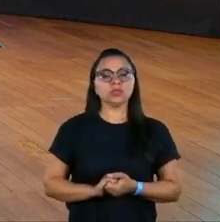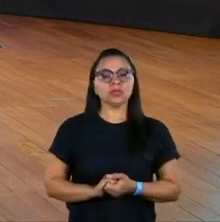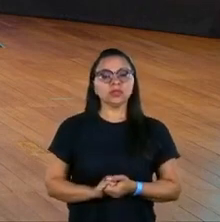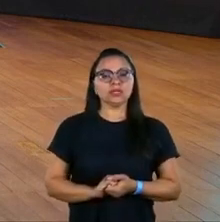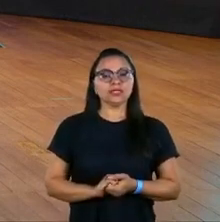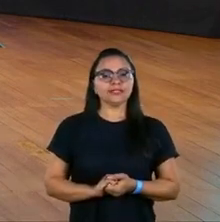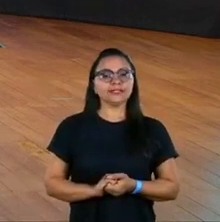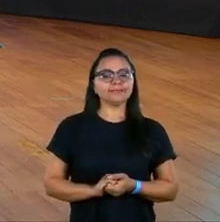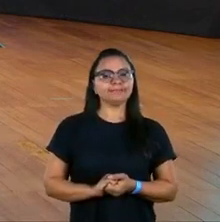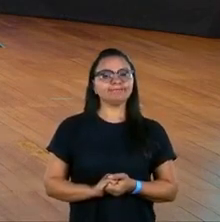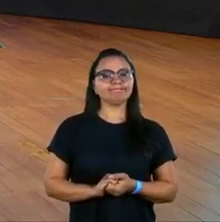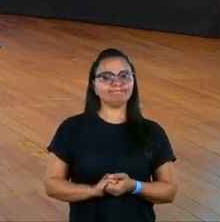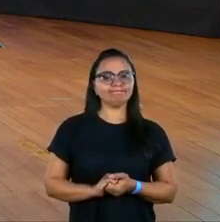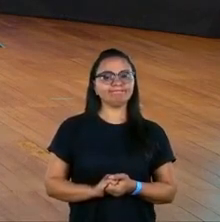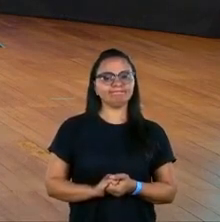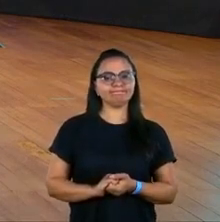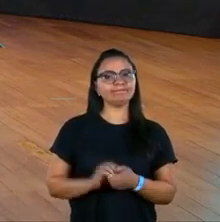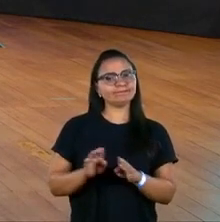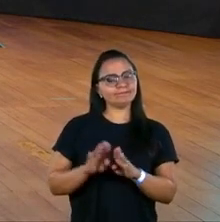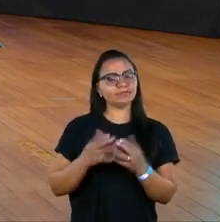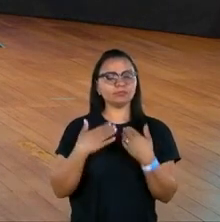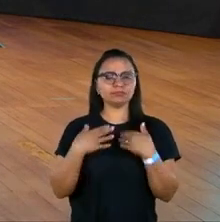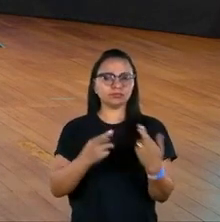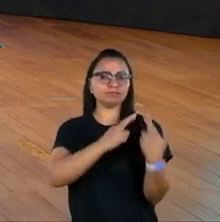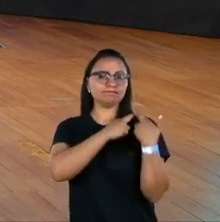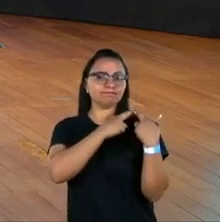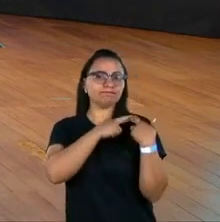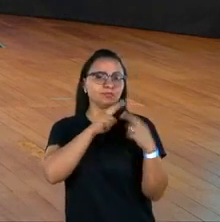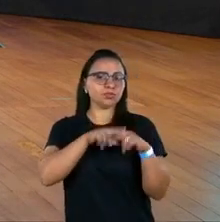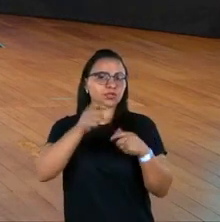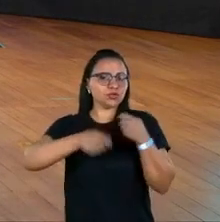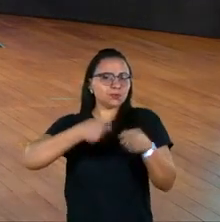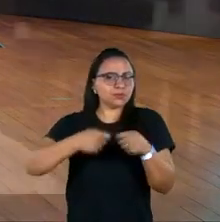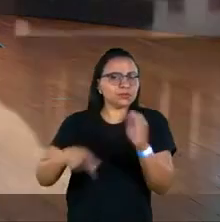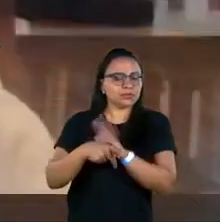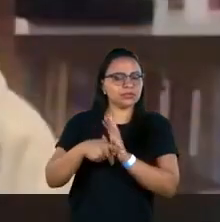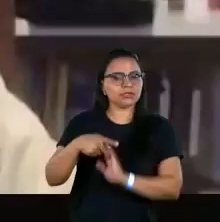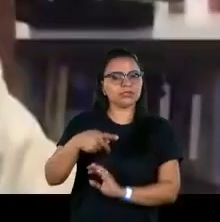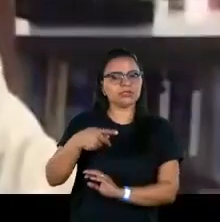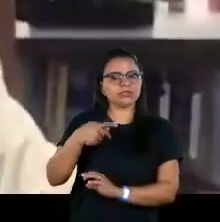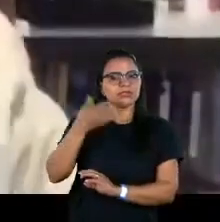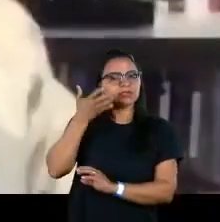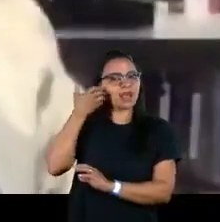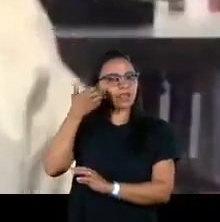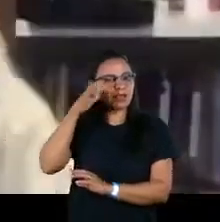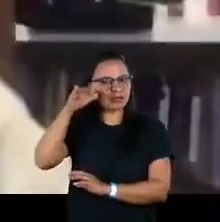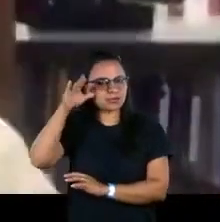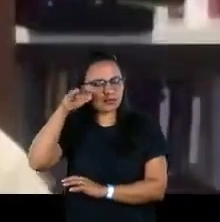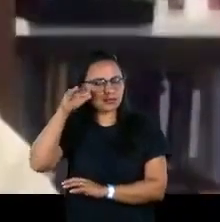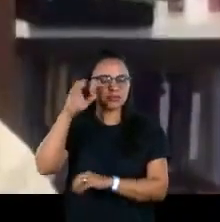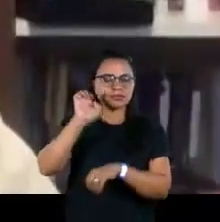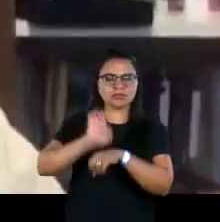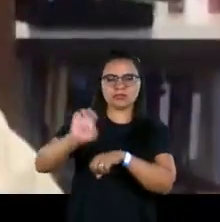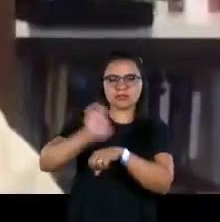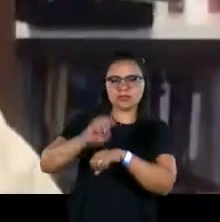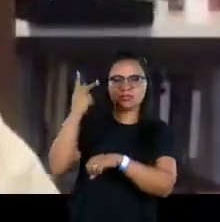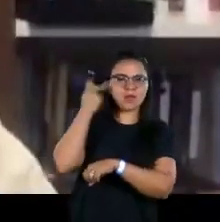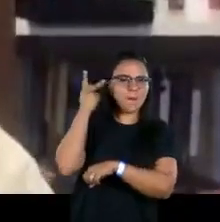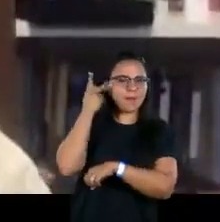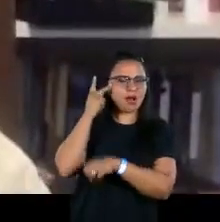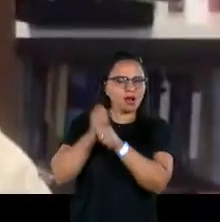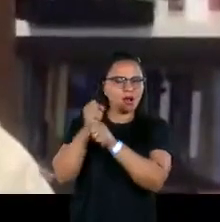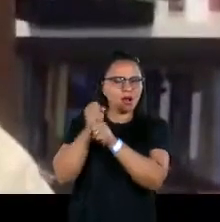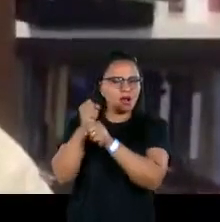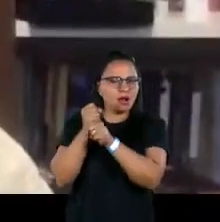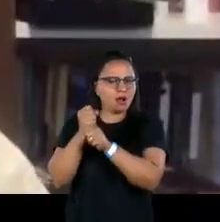sou responsável pela administração do SESC no estado de São Paulo, já há muitos